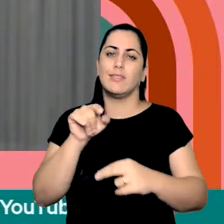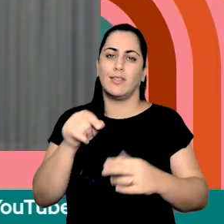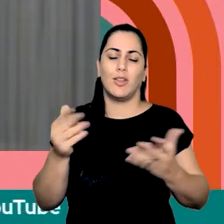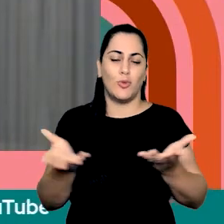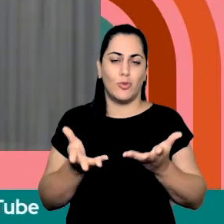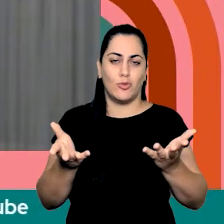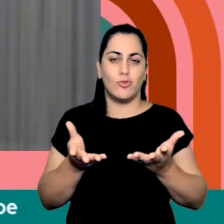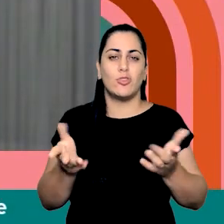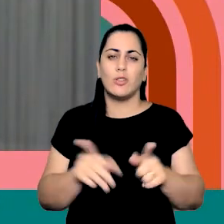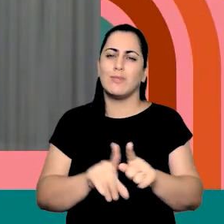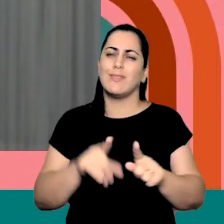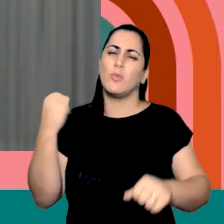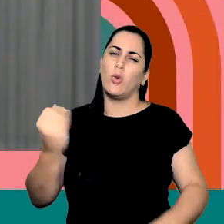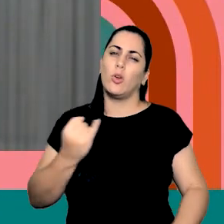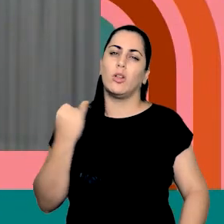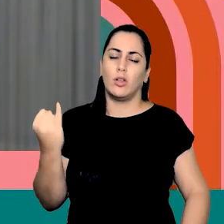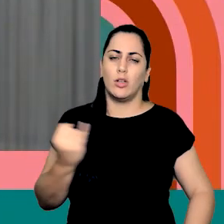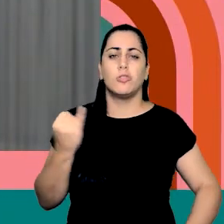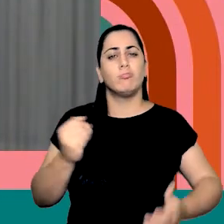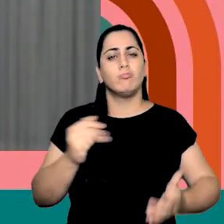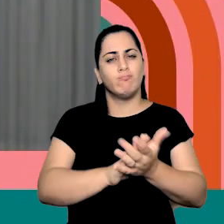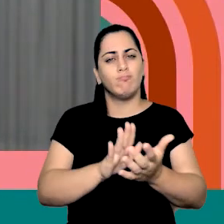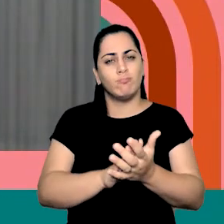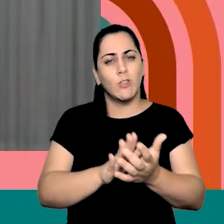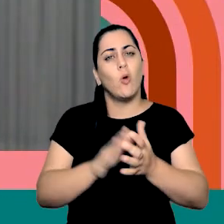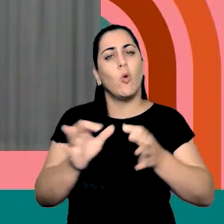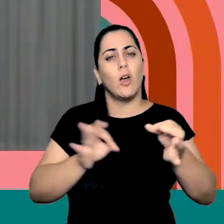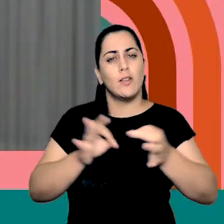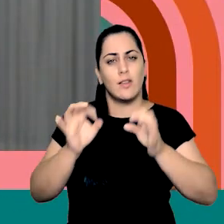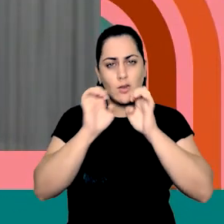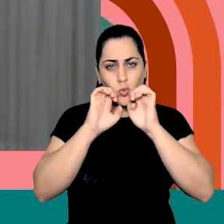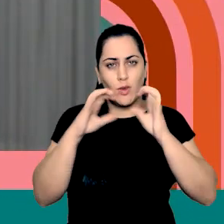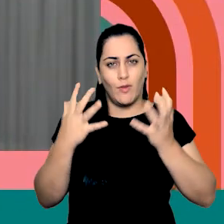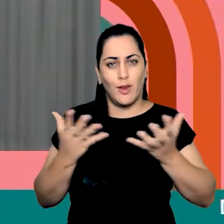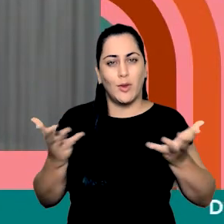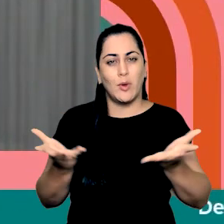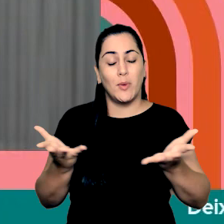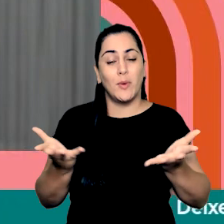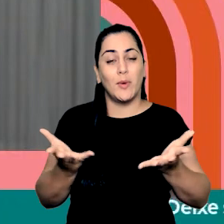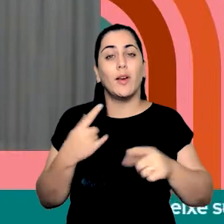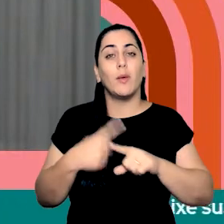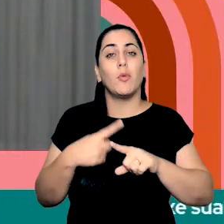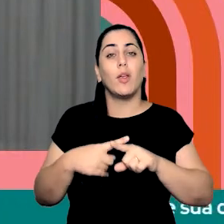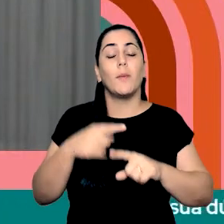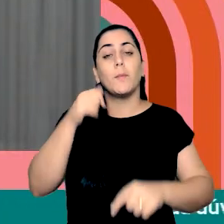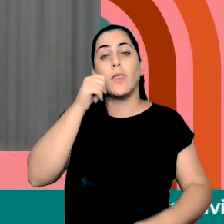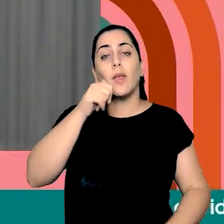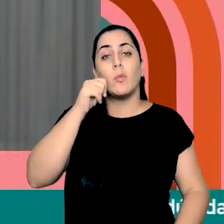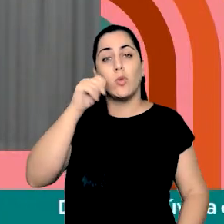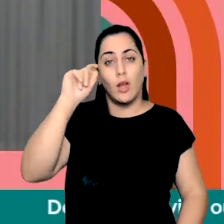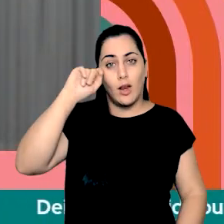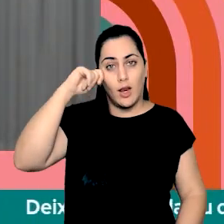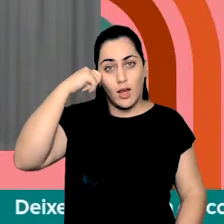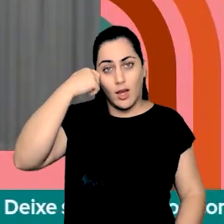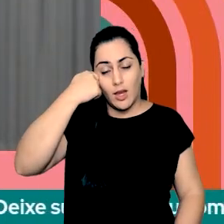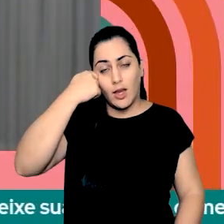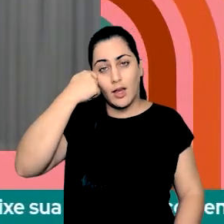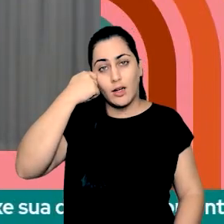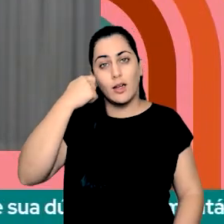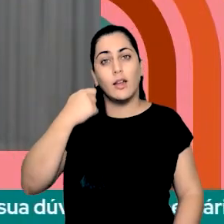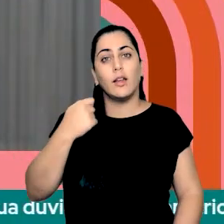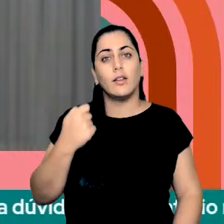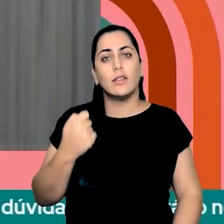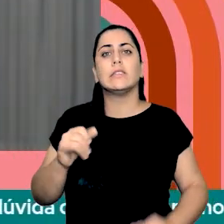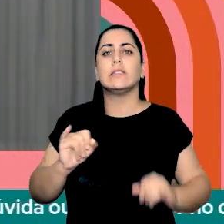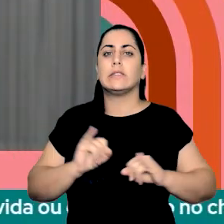aqui, é muito importante, e eu parabenizo a organização do evento por isso, porque a mulher negra, ela está, ela